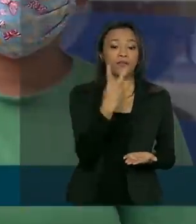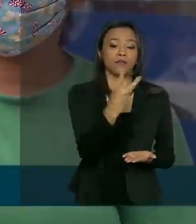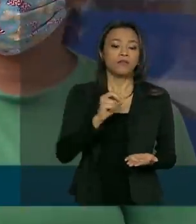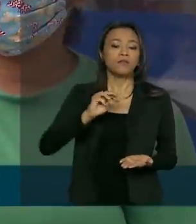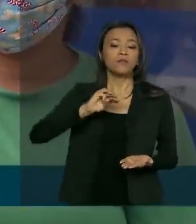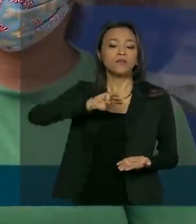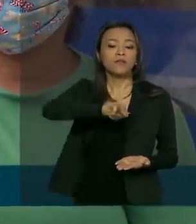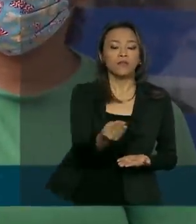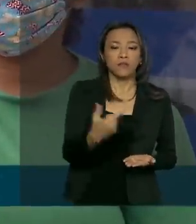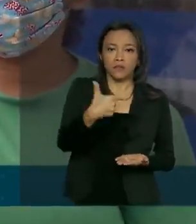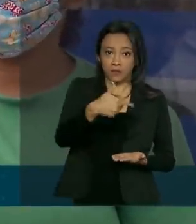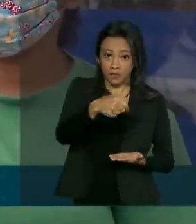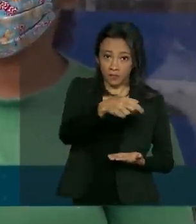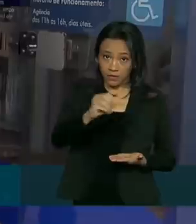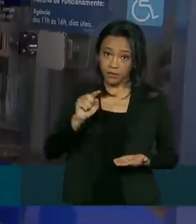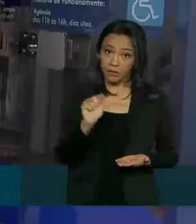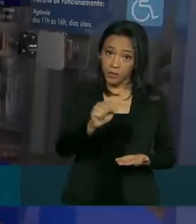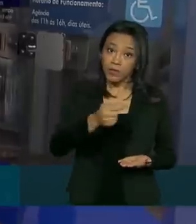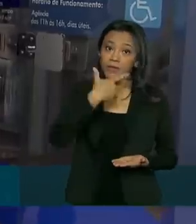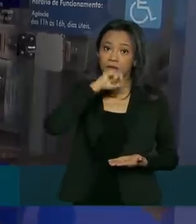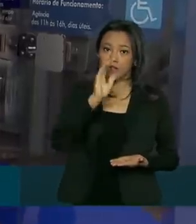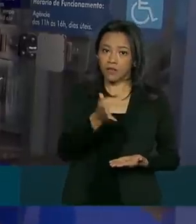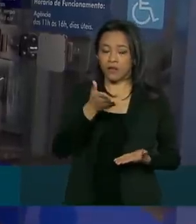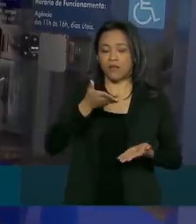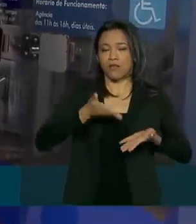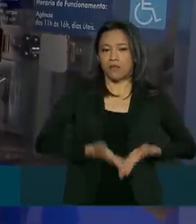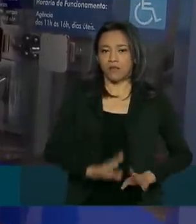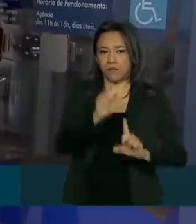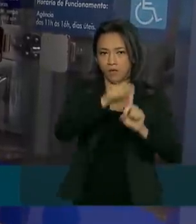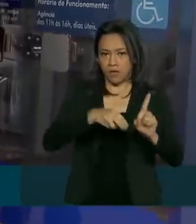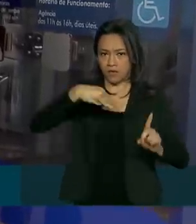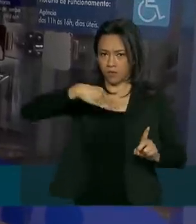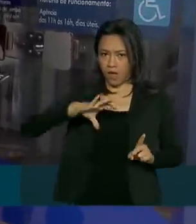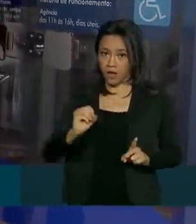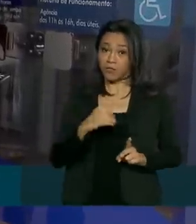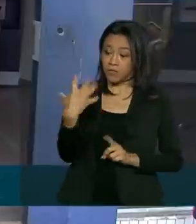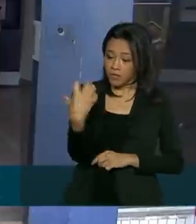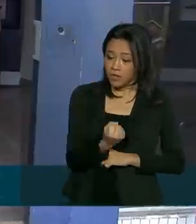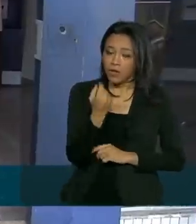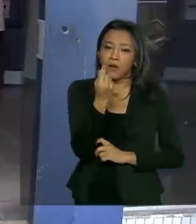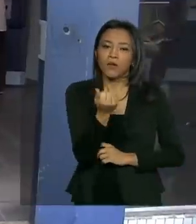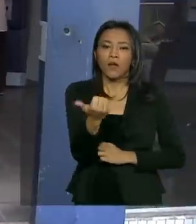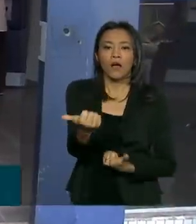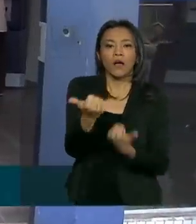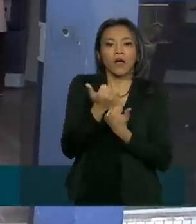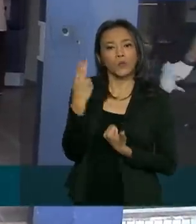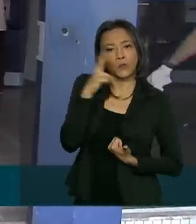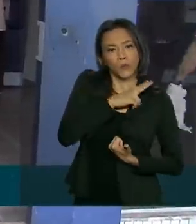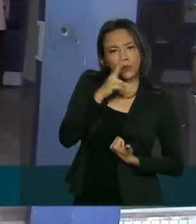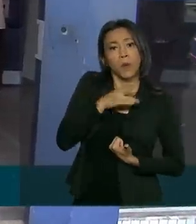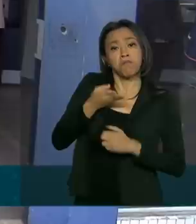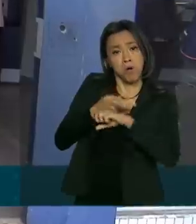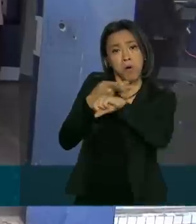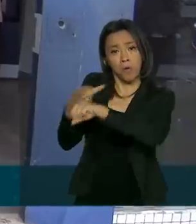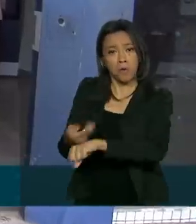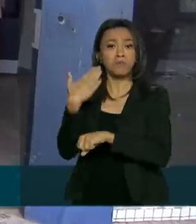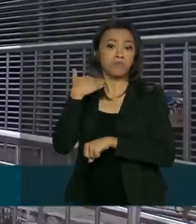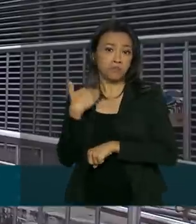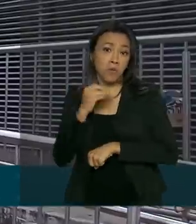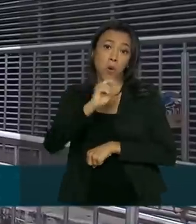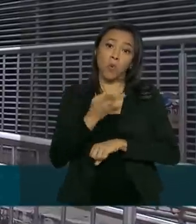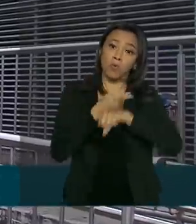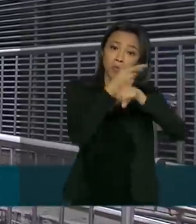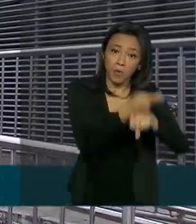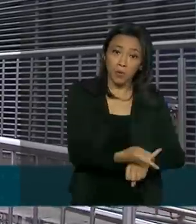mil pessoas nascidas em março sacarem a segunda parcela do auxílio emergencial em uma agência holotérica, por exemplo.